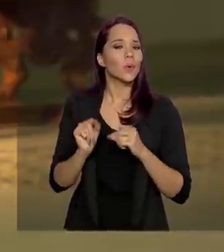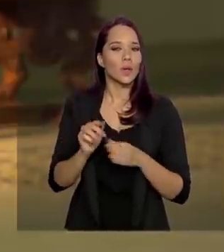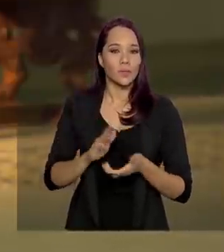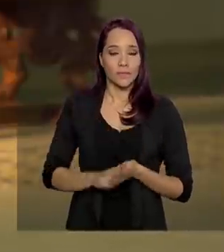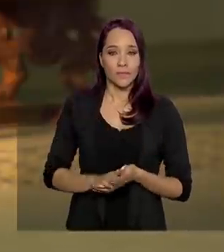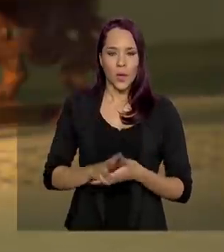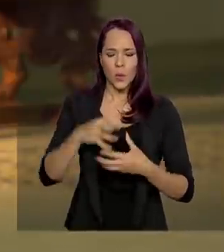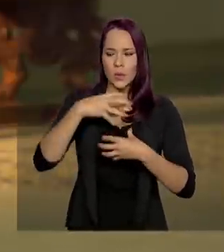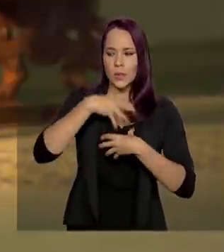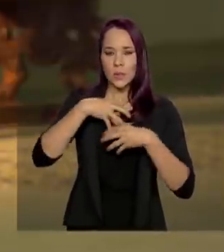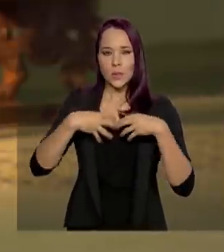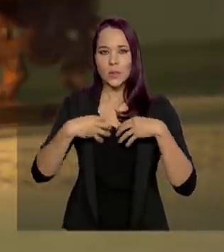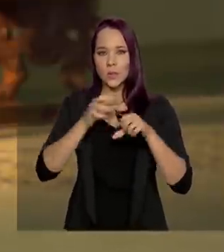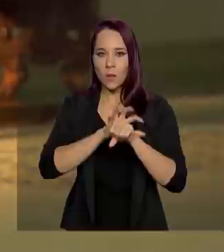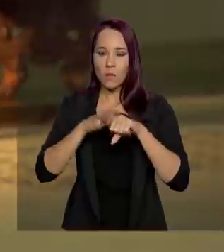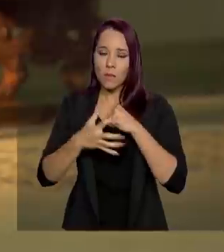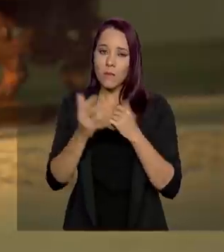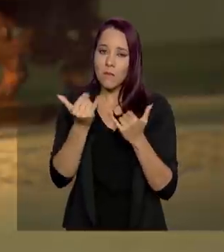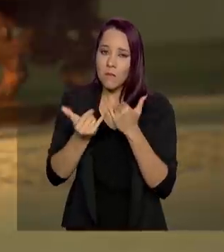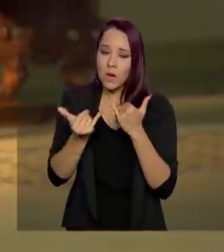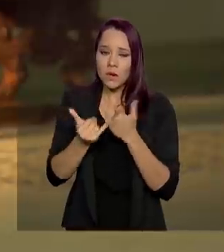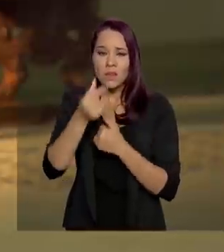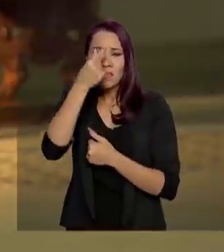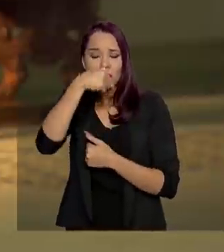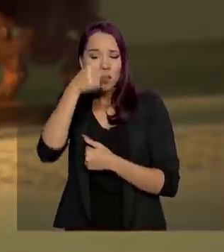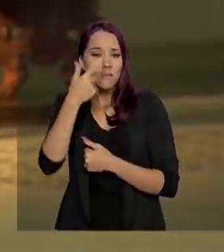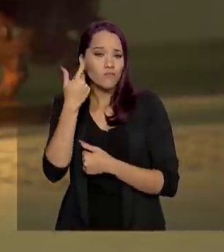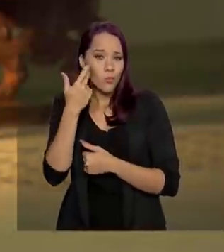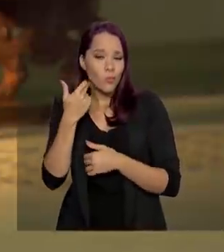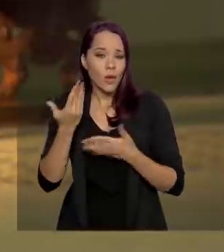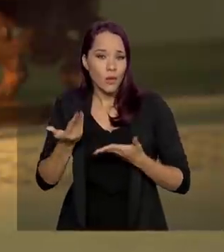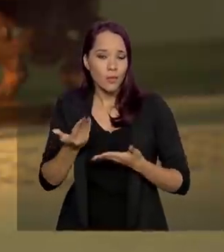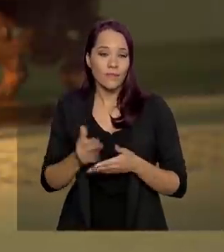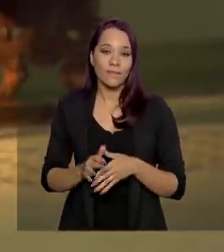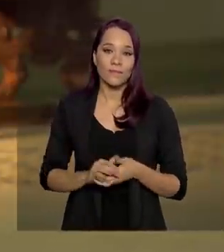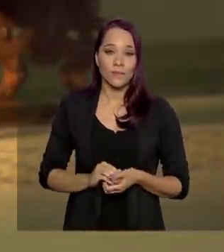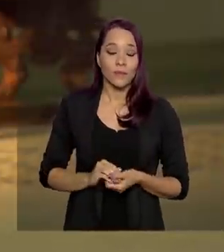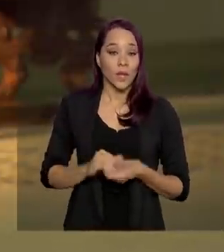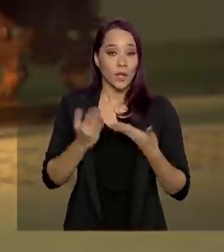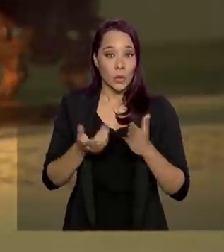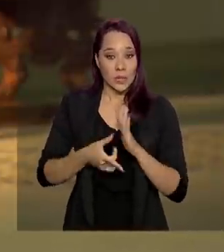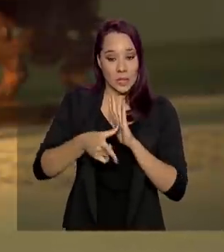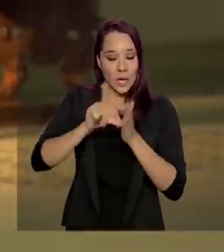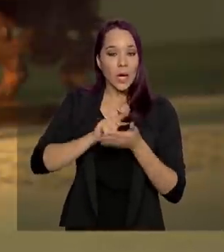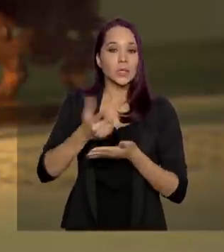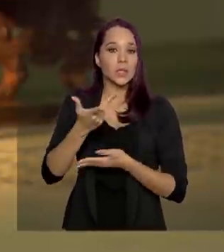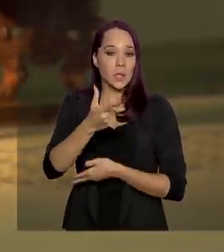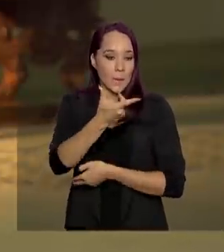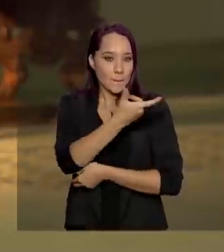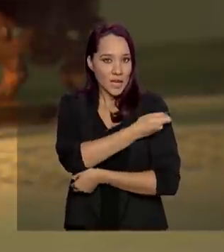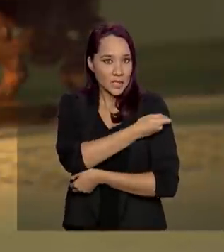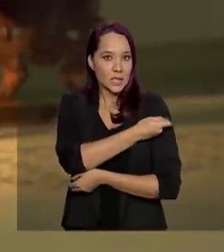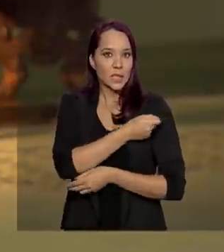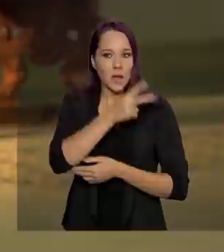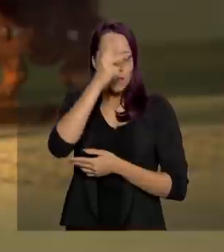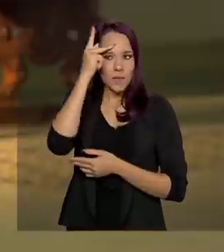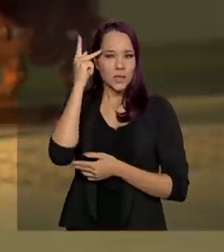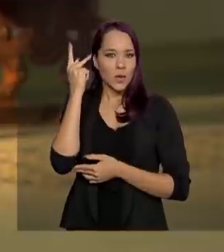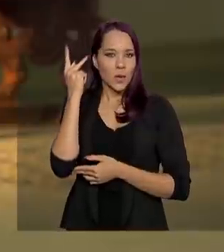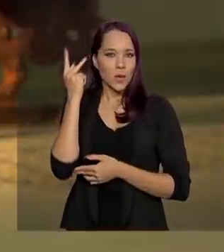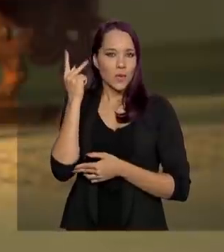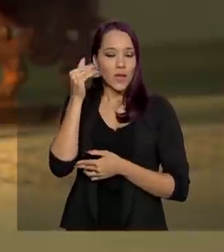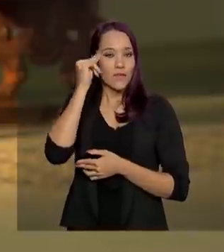sintomas da Covid são muito parecidos com uma gripe comum. Então, a antecipação da influência, ela permitiu que as pessoas não se